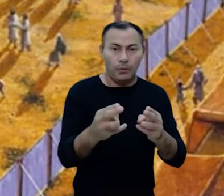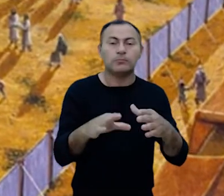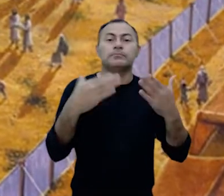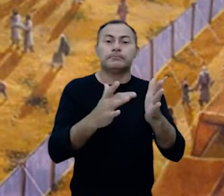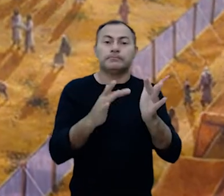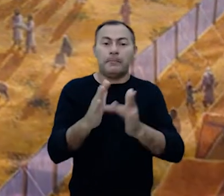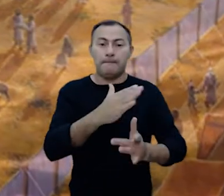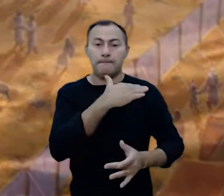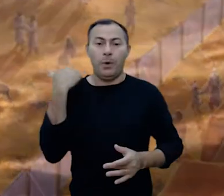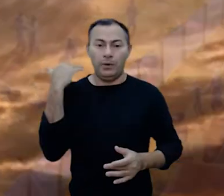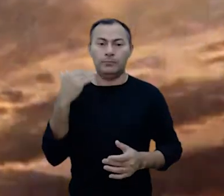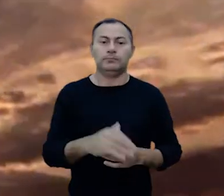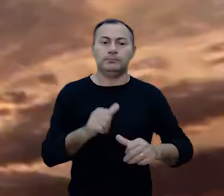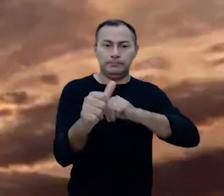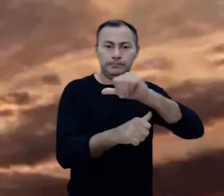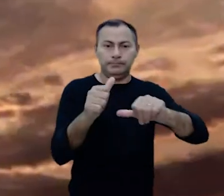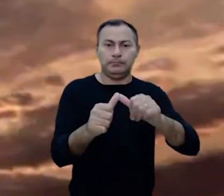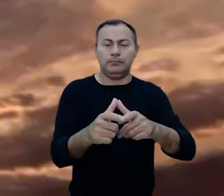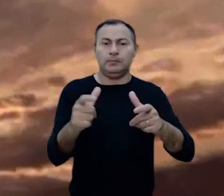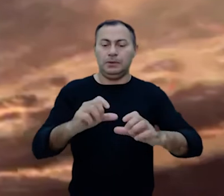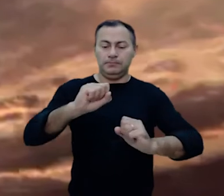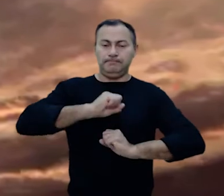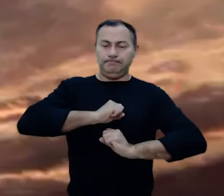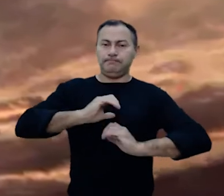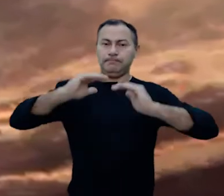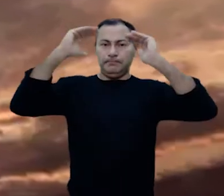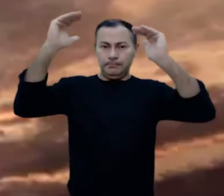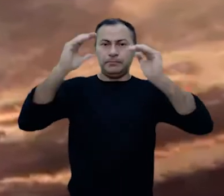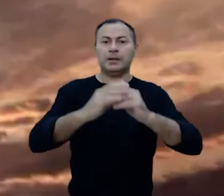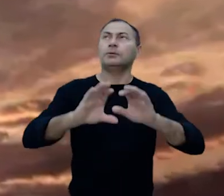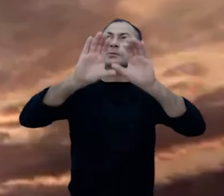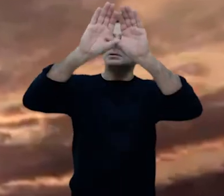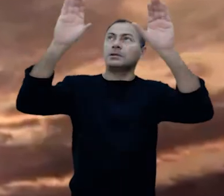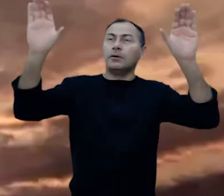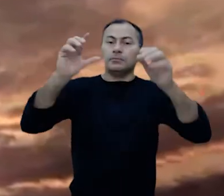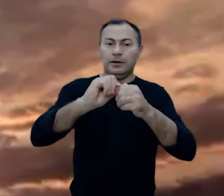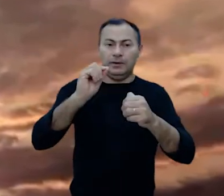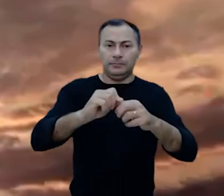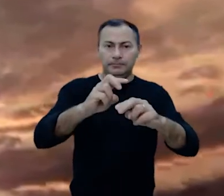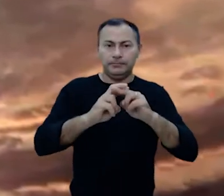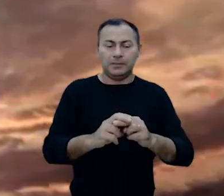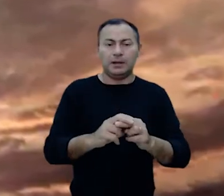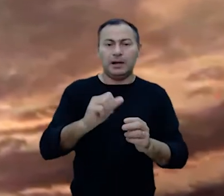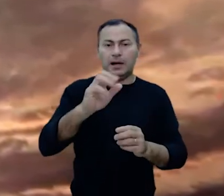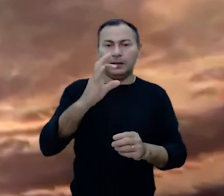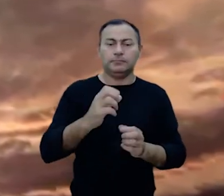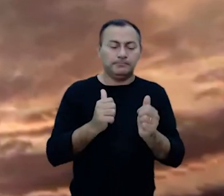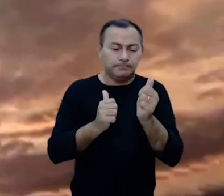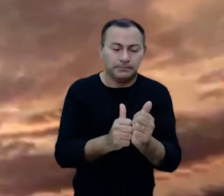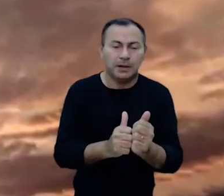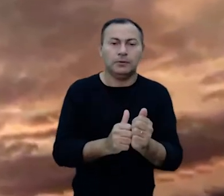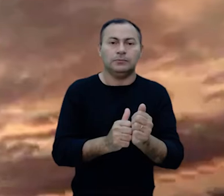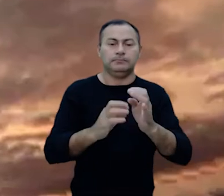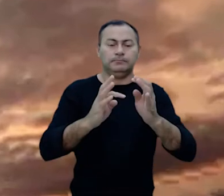mesmo modo, quando Jesus morreu na cruz, ele se tornou o grande sumo sacerdote. E, no céu, ele fez, através desse ato,